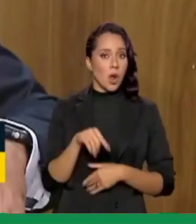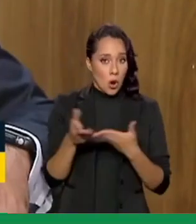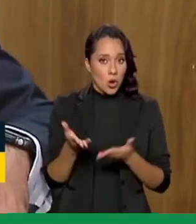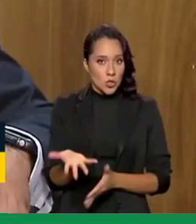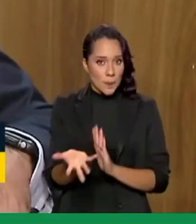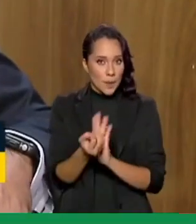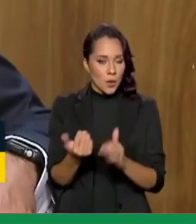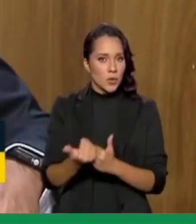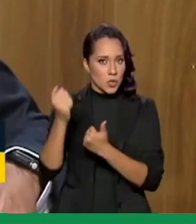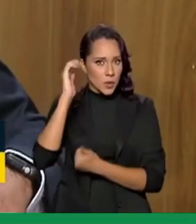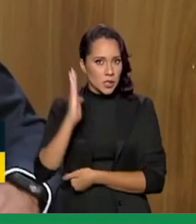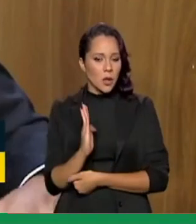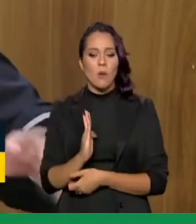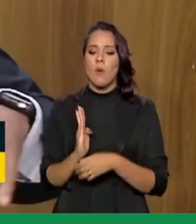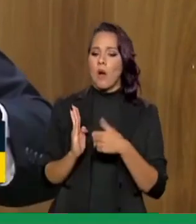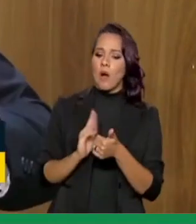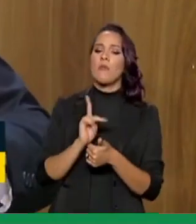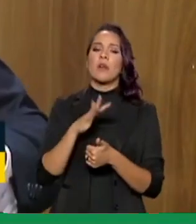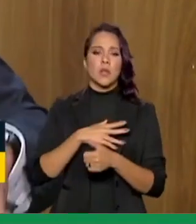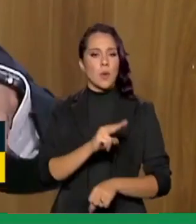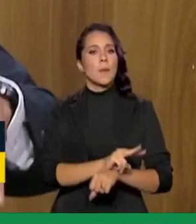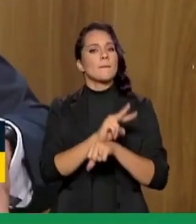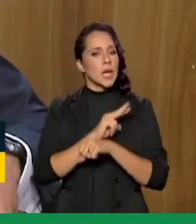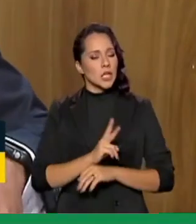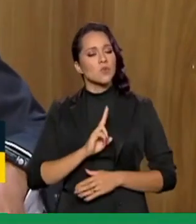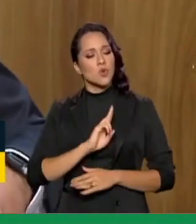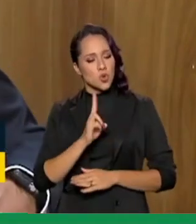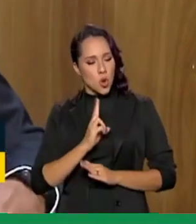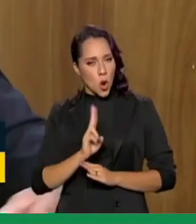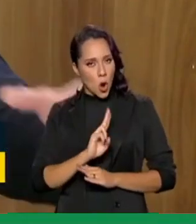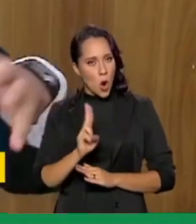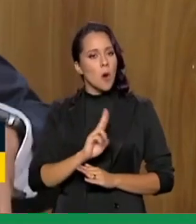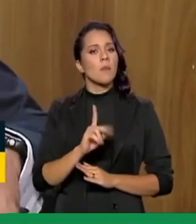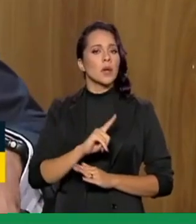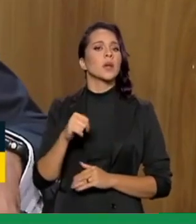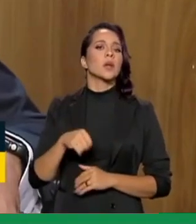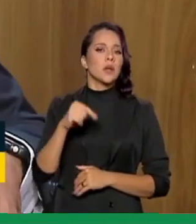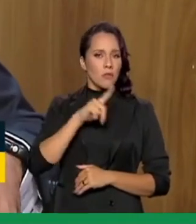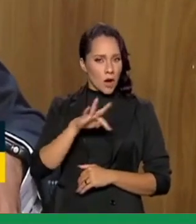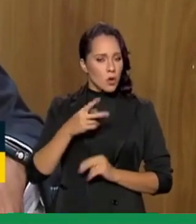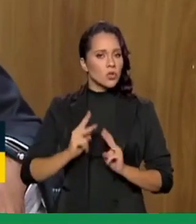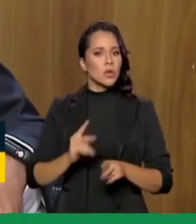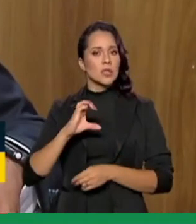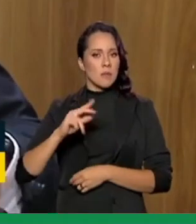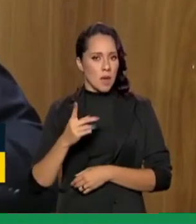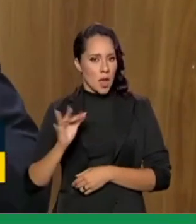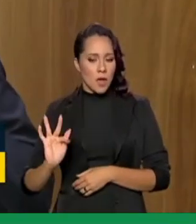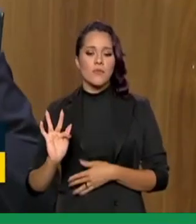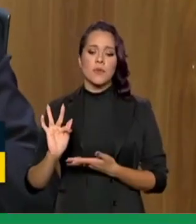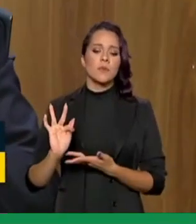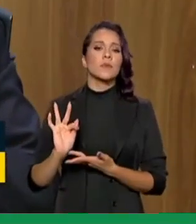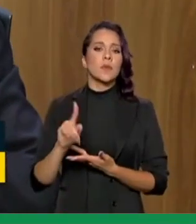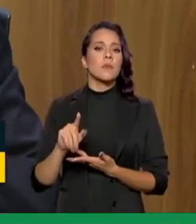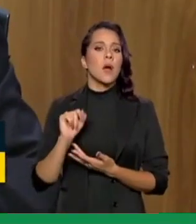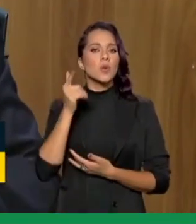beneficiário do Auxílio Brasil ele vai ter um empréstimo em seu nome pessoal dentro do seu CPF para